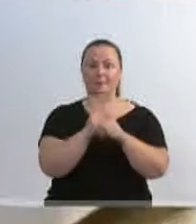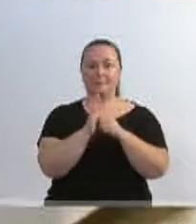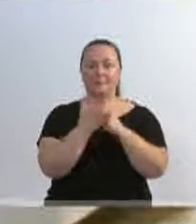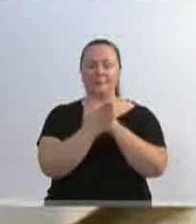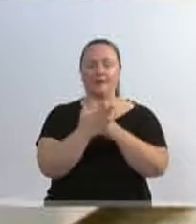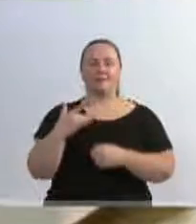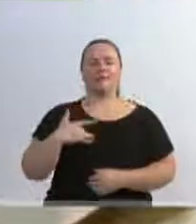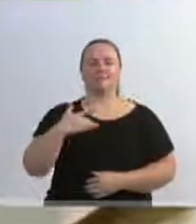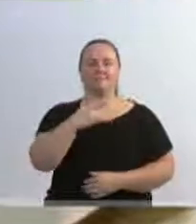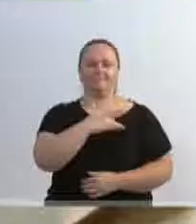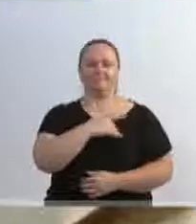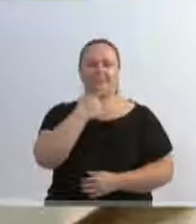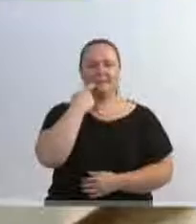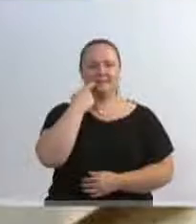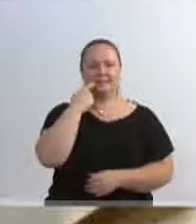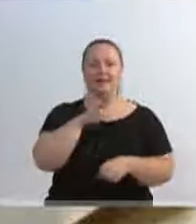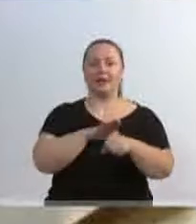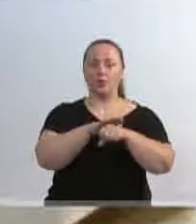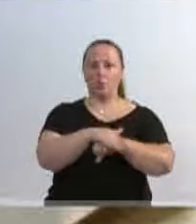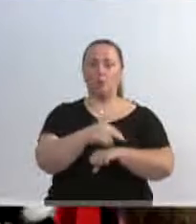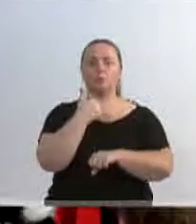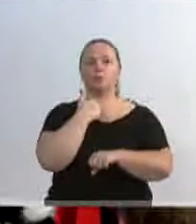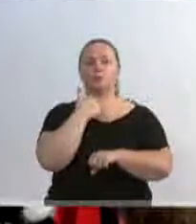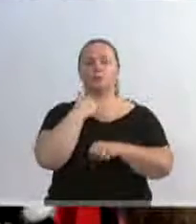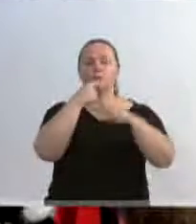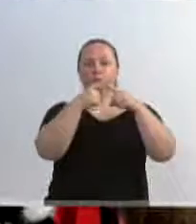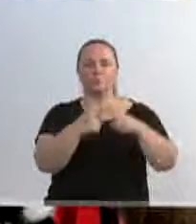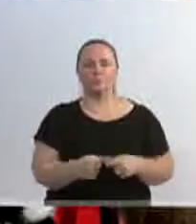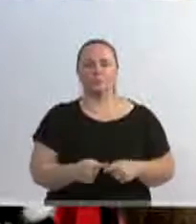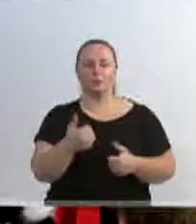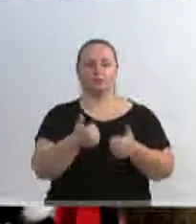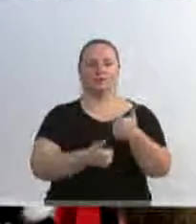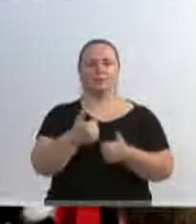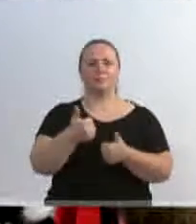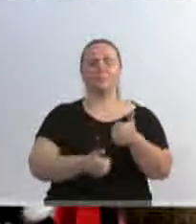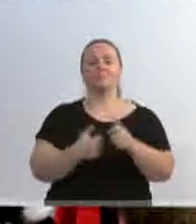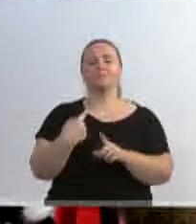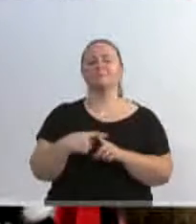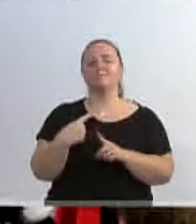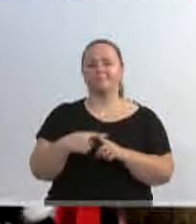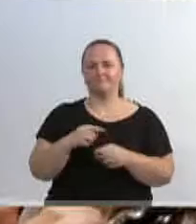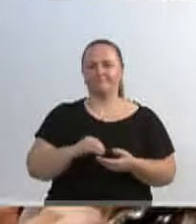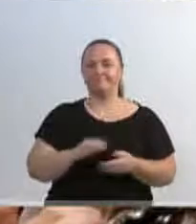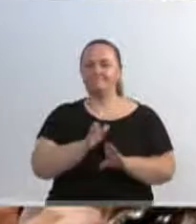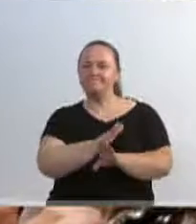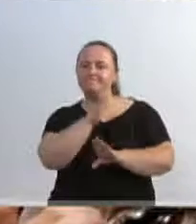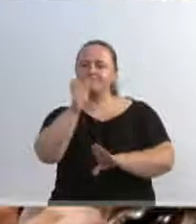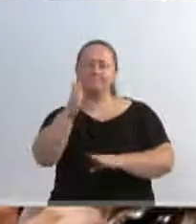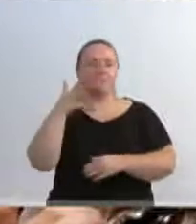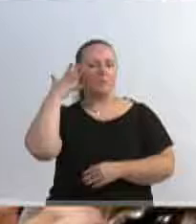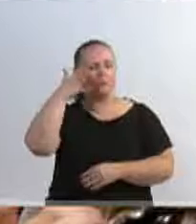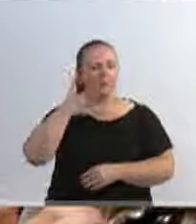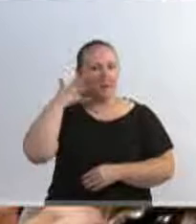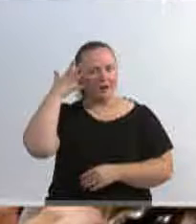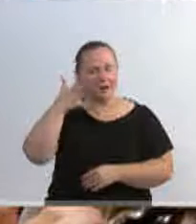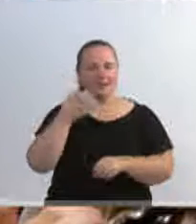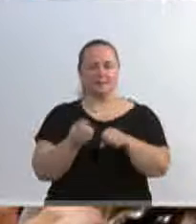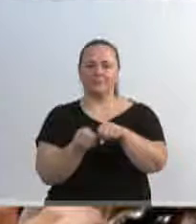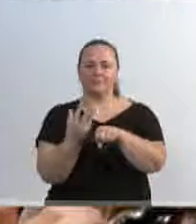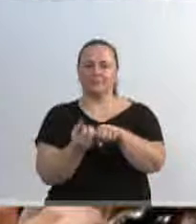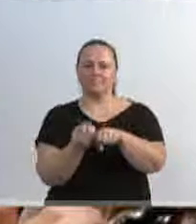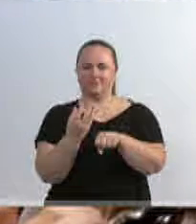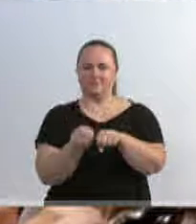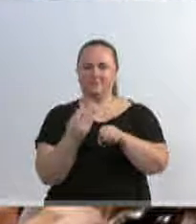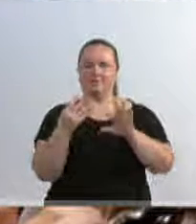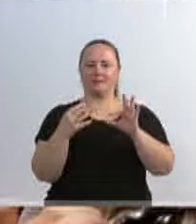sexta-feira à noite, quando o Nopul está jogando com vocês, estivemos lá na palestra com o da Samai e da FAEMA,